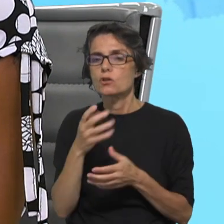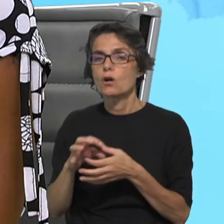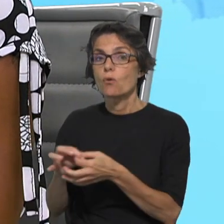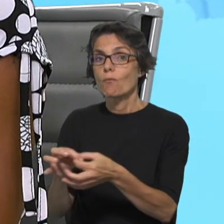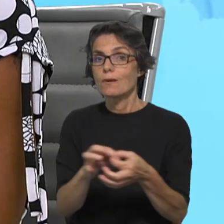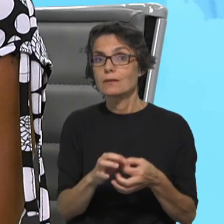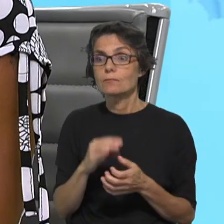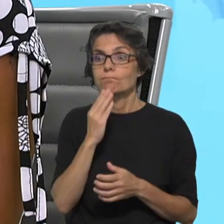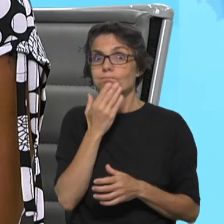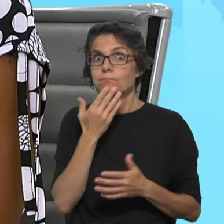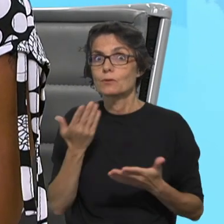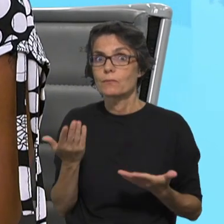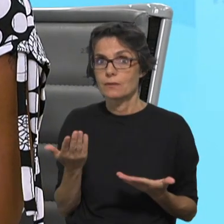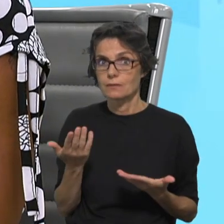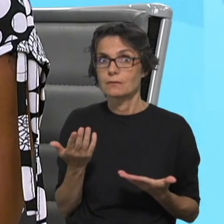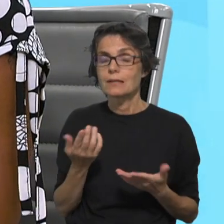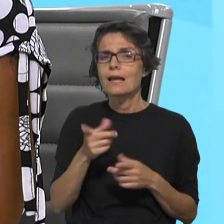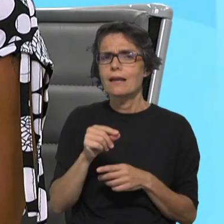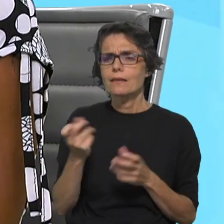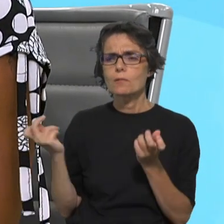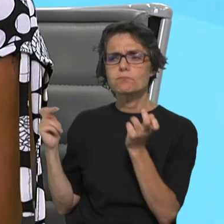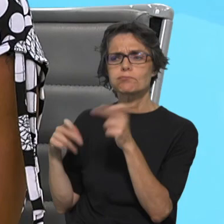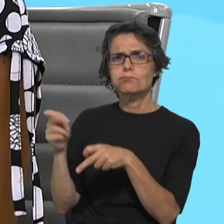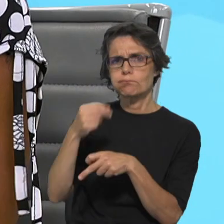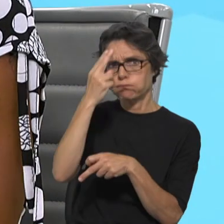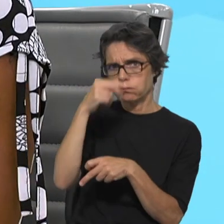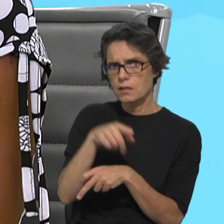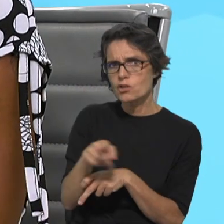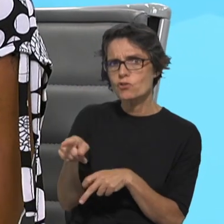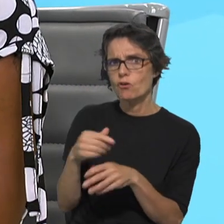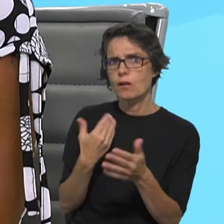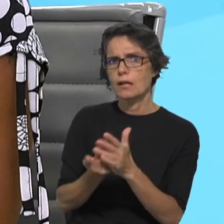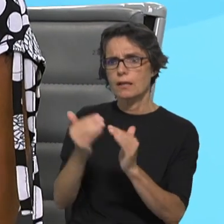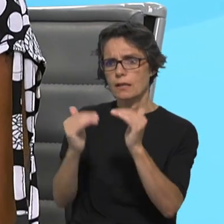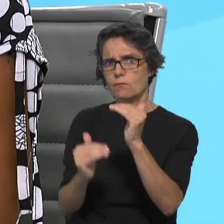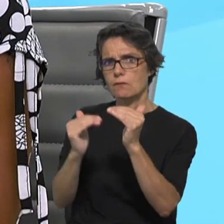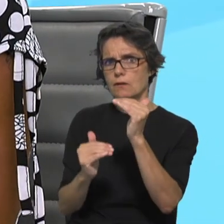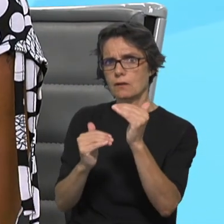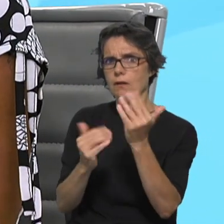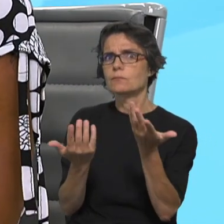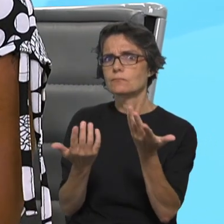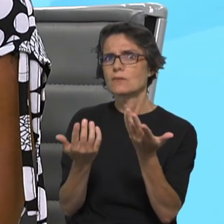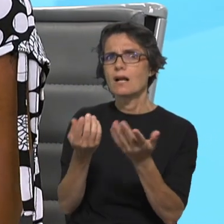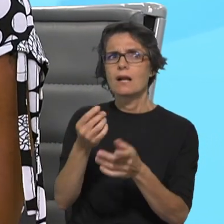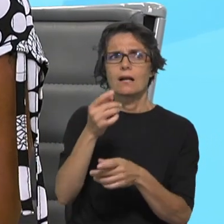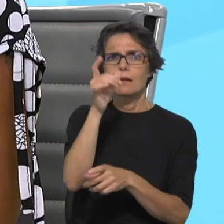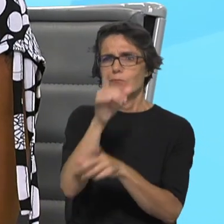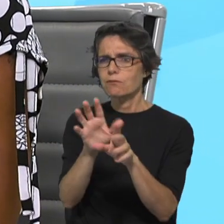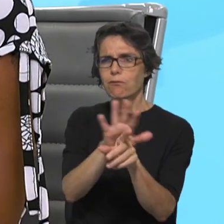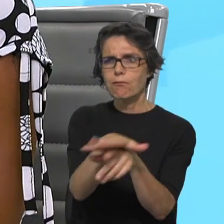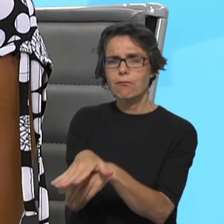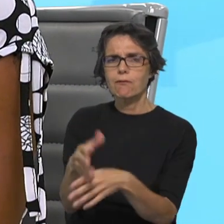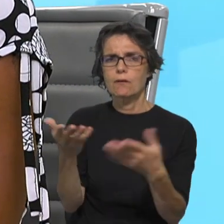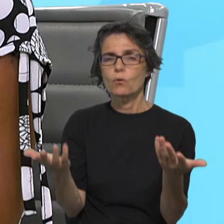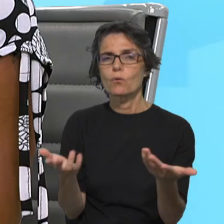factos históricos que criaram desigualdades, que menesprezaram povos, que não permitiram o